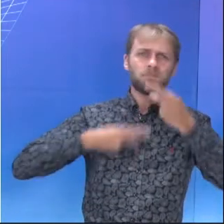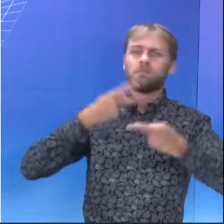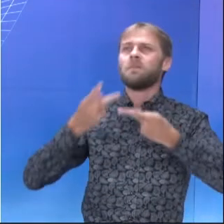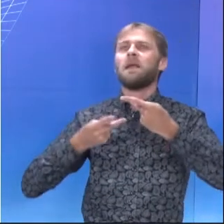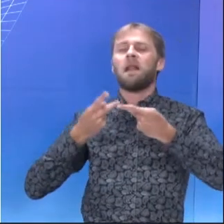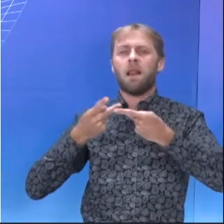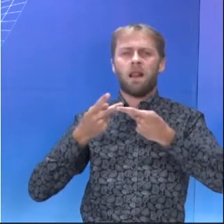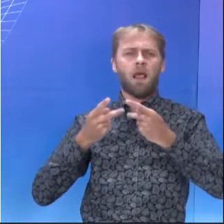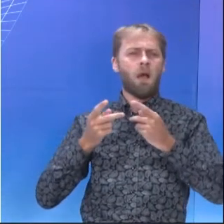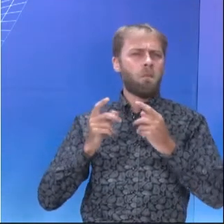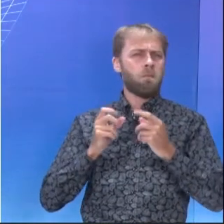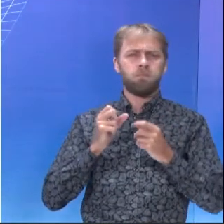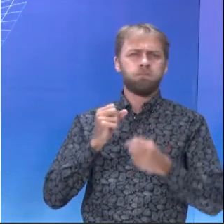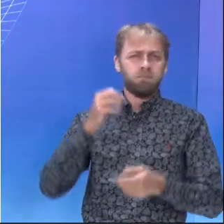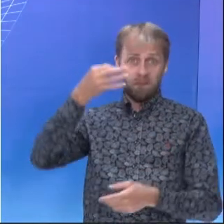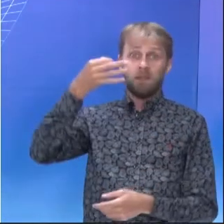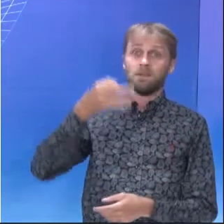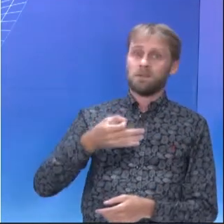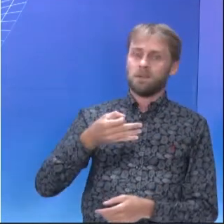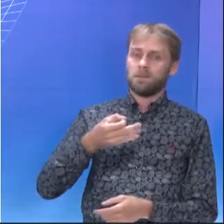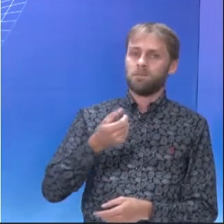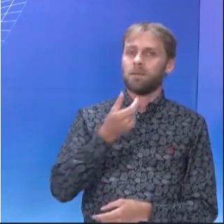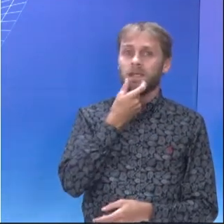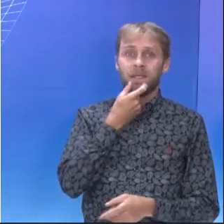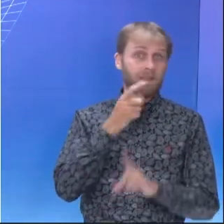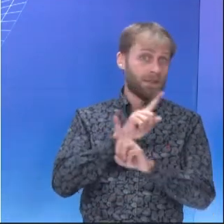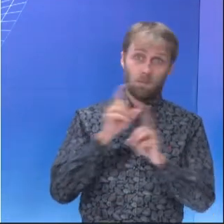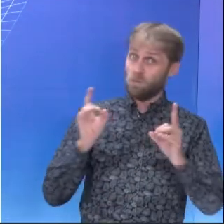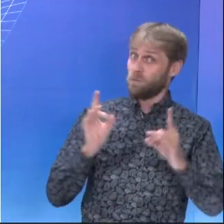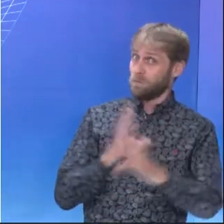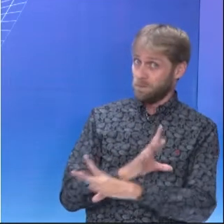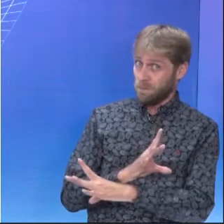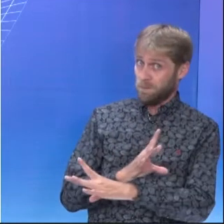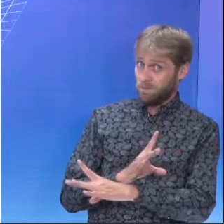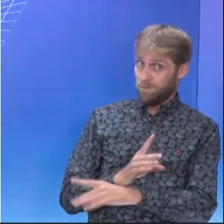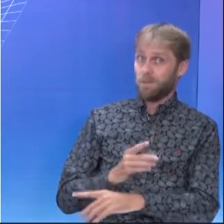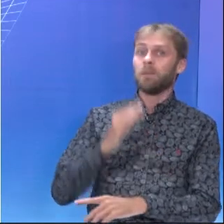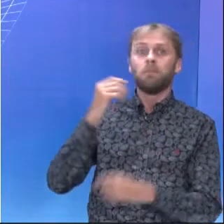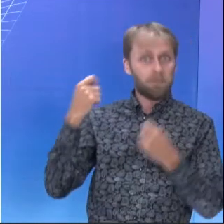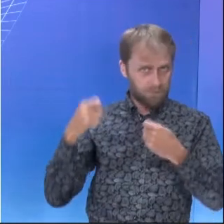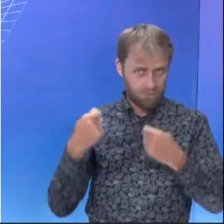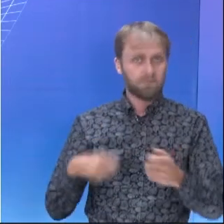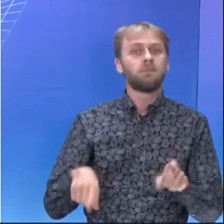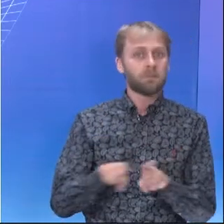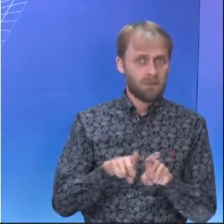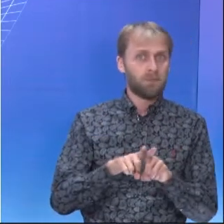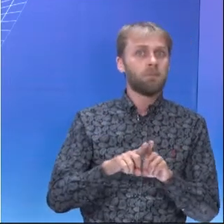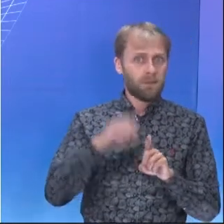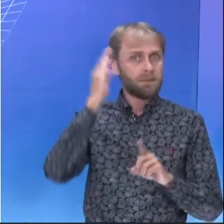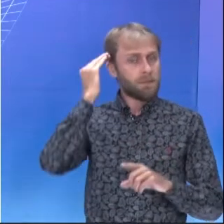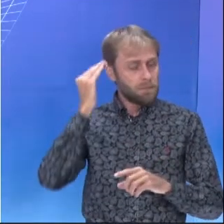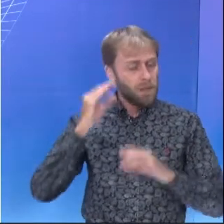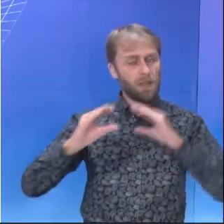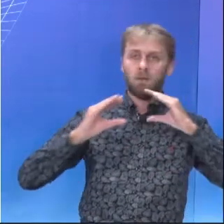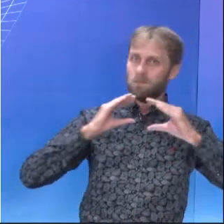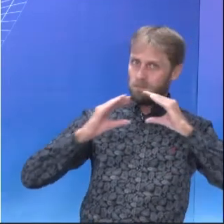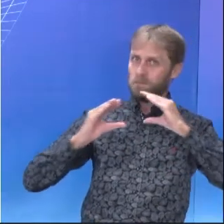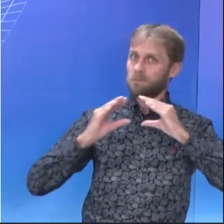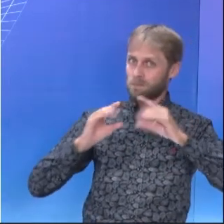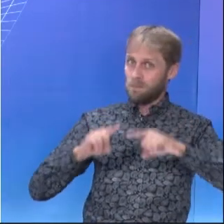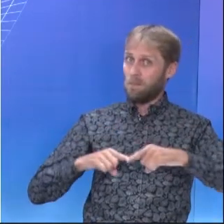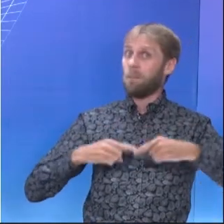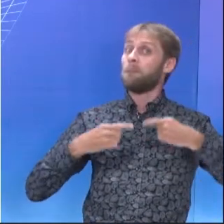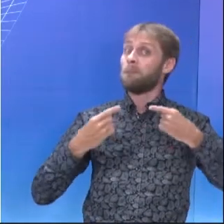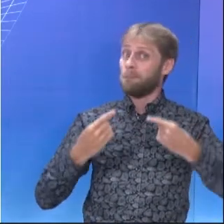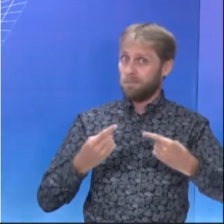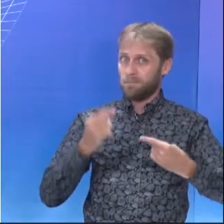falar com fluência. Não, saber inglês não é só isso. Isso é parte do saber inglês. Isso é